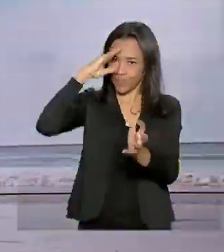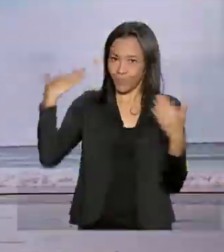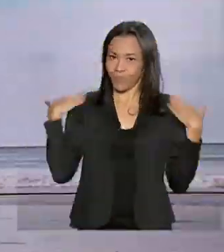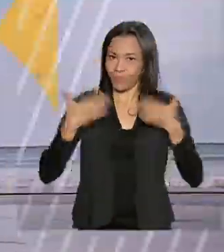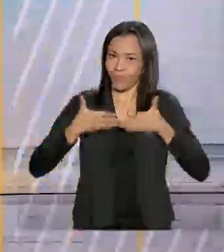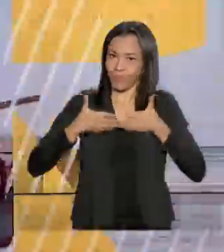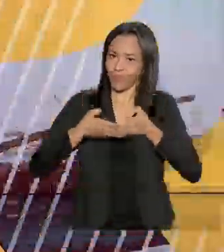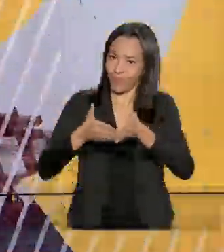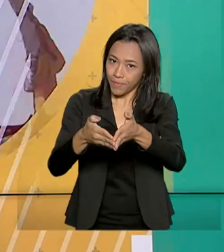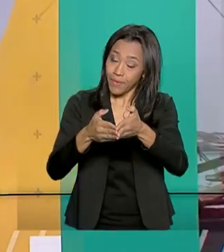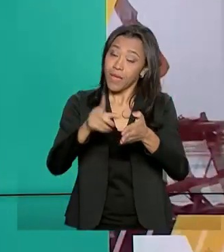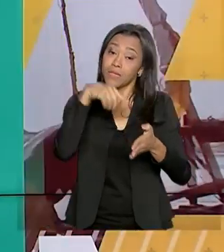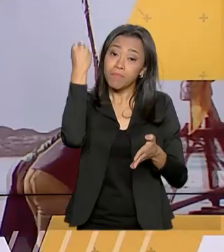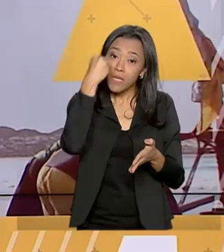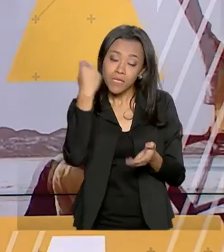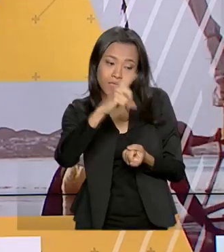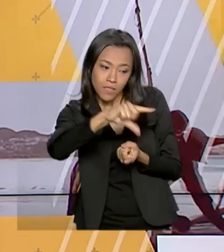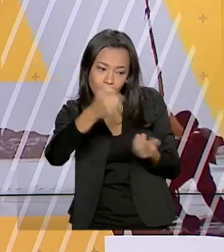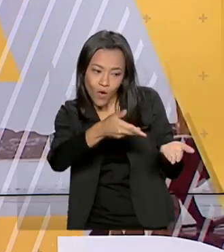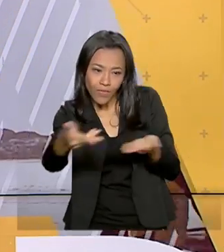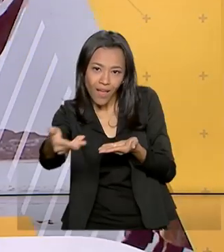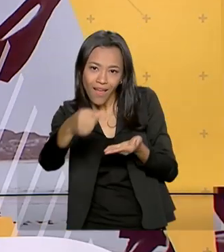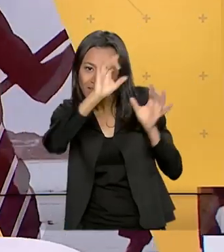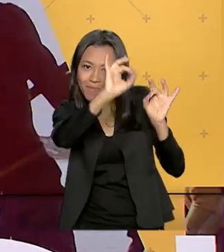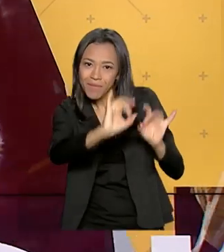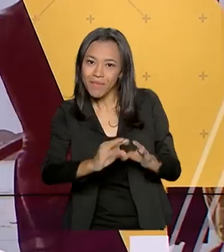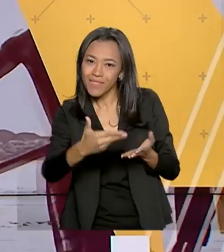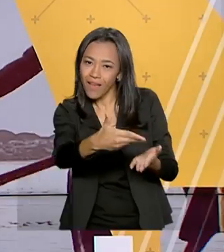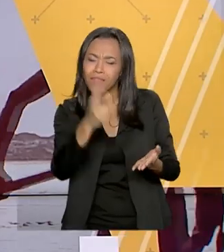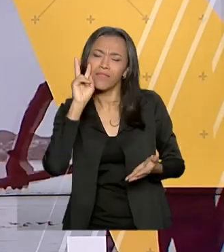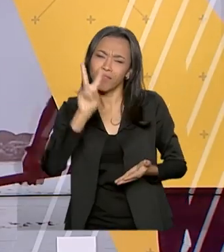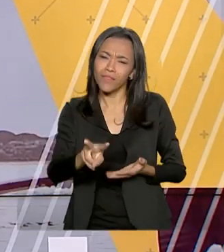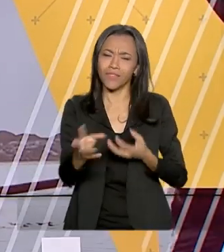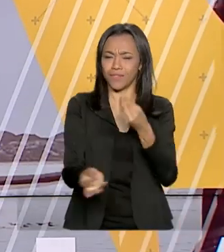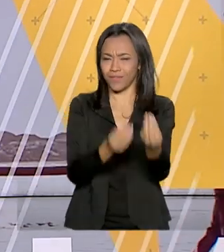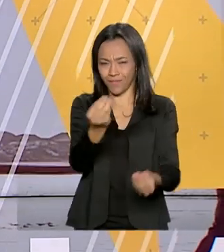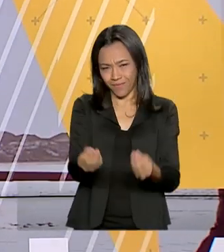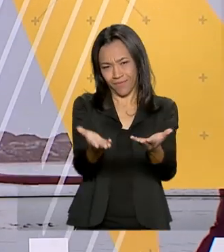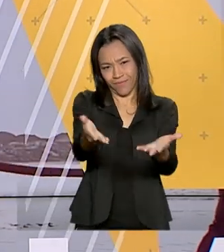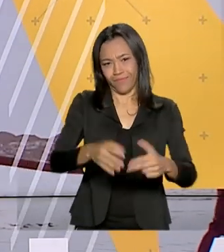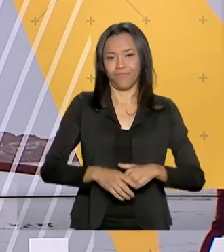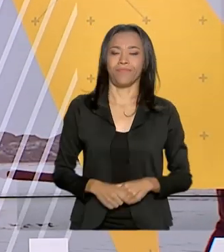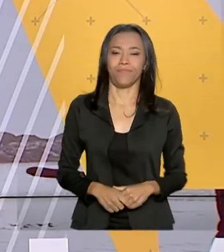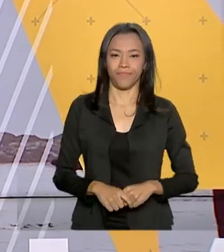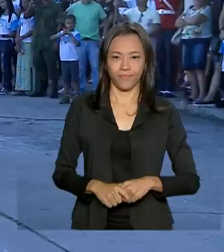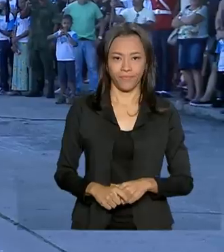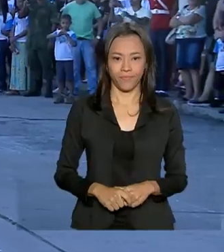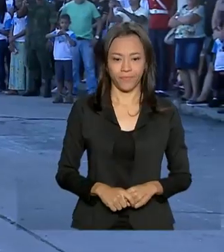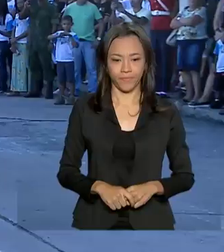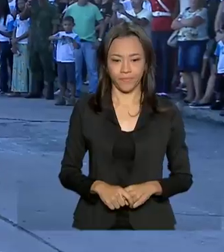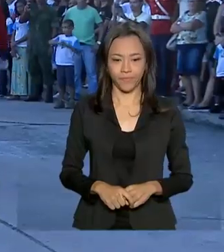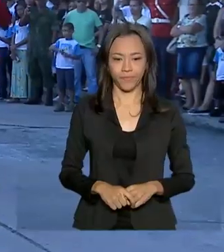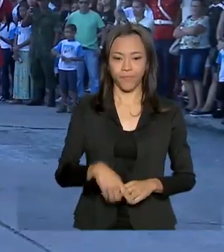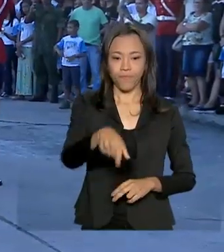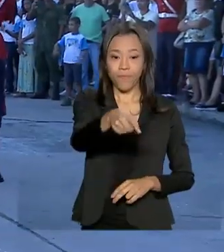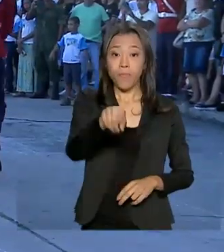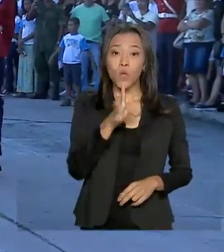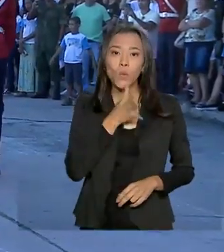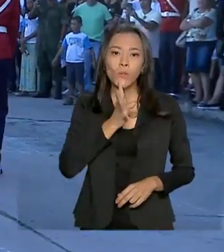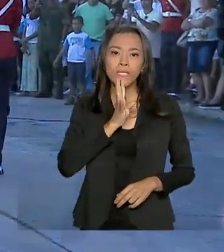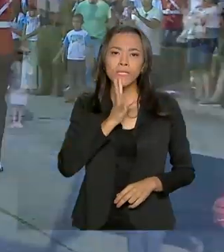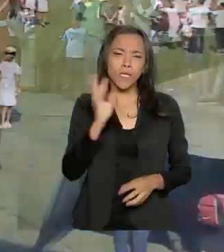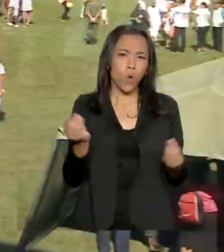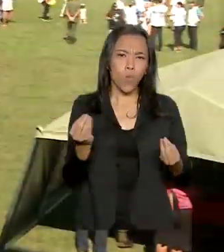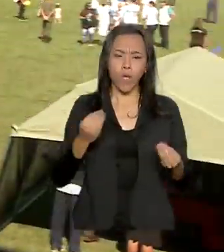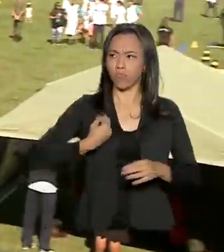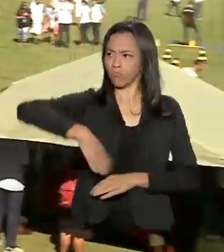para viver essa experiência foram pessoas muito especiais. Veja na reportagem de Maurício de Almeida. Conhecer a rotina de